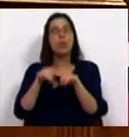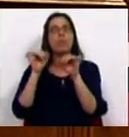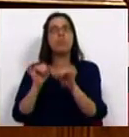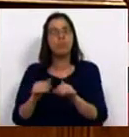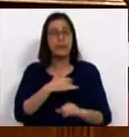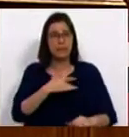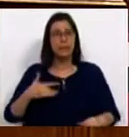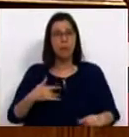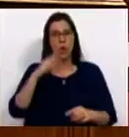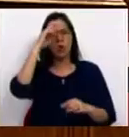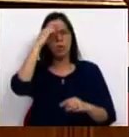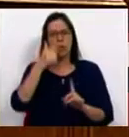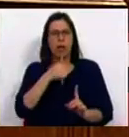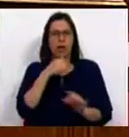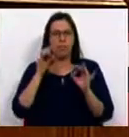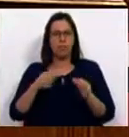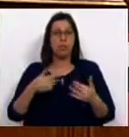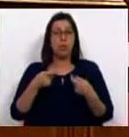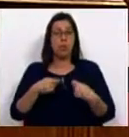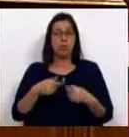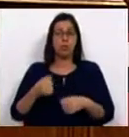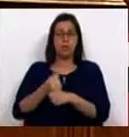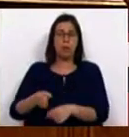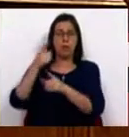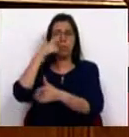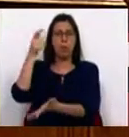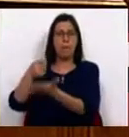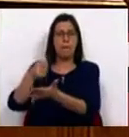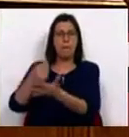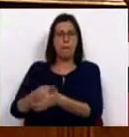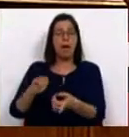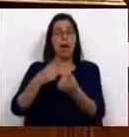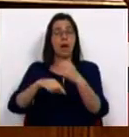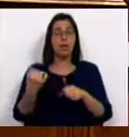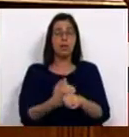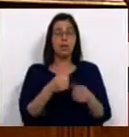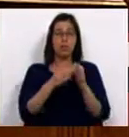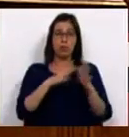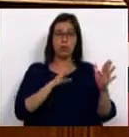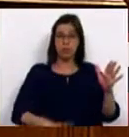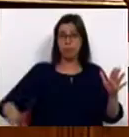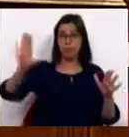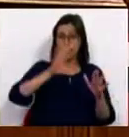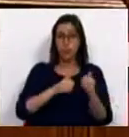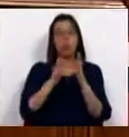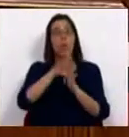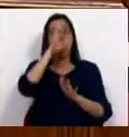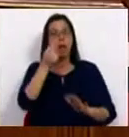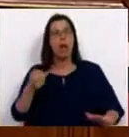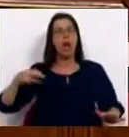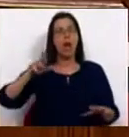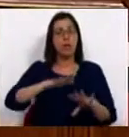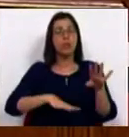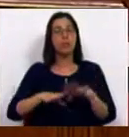de saúde num esforço deliberado de empurrar os custos para o utente e num encerramento de serviços por todo o país. E depois de tudo aquilo que o Governo anterior